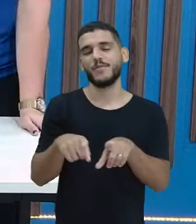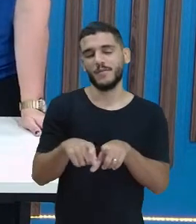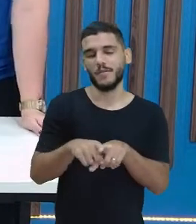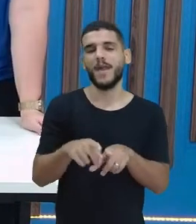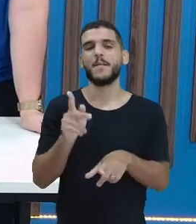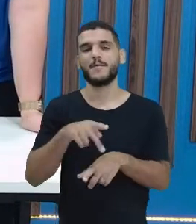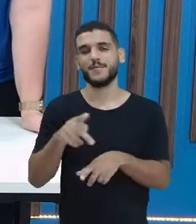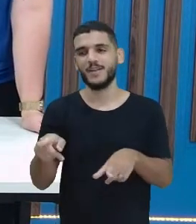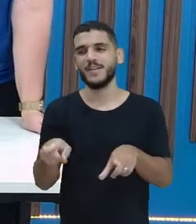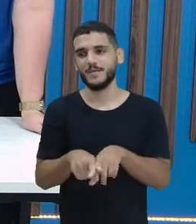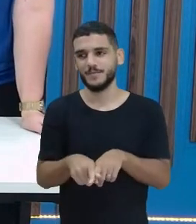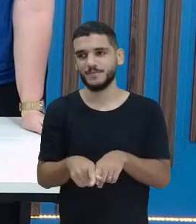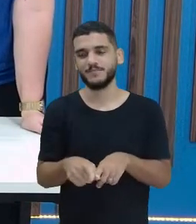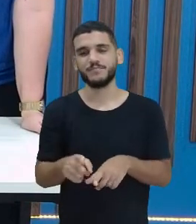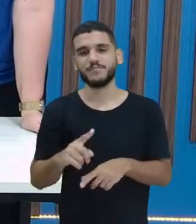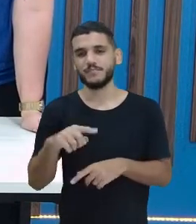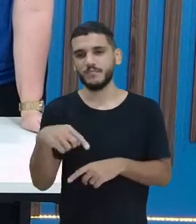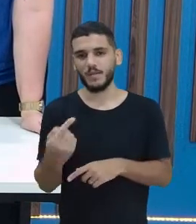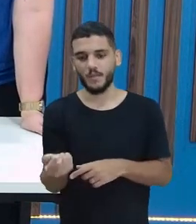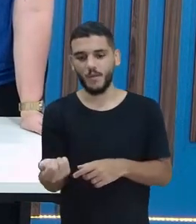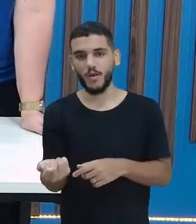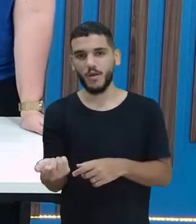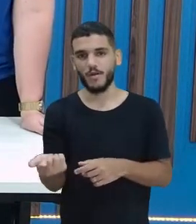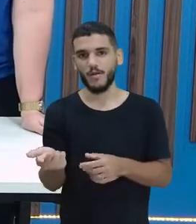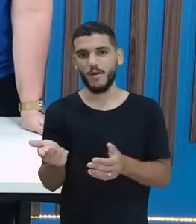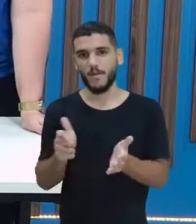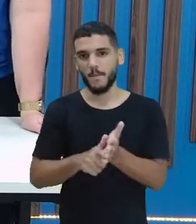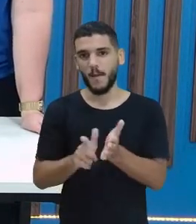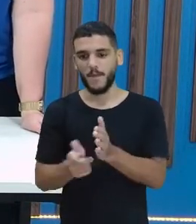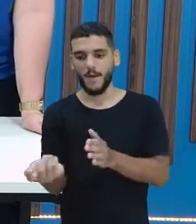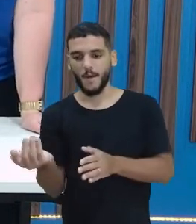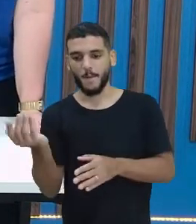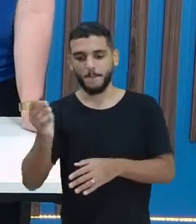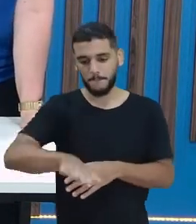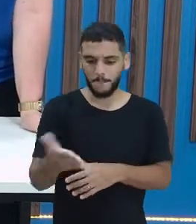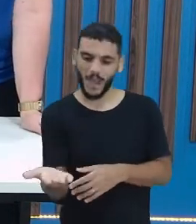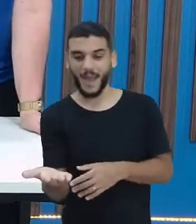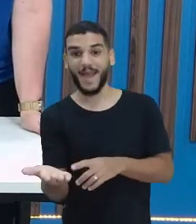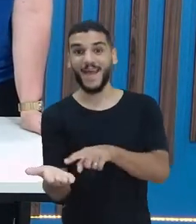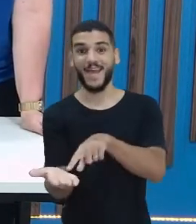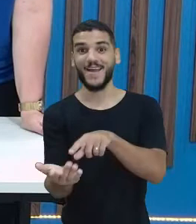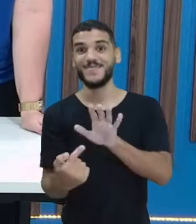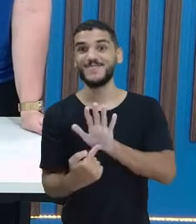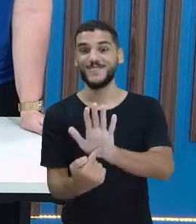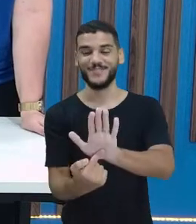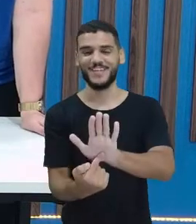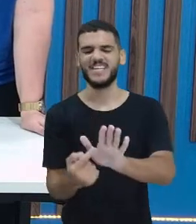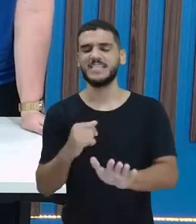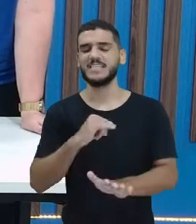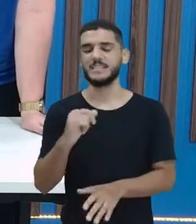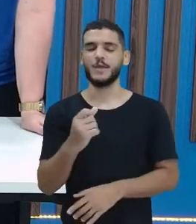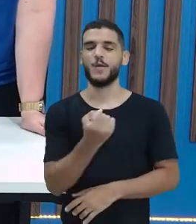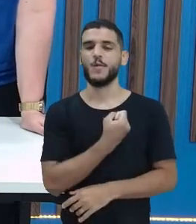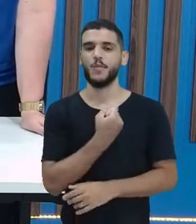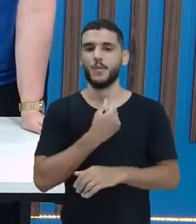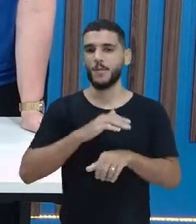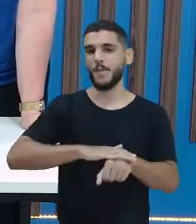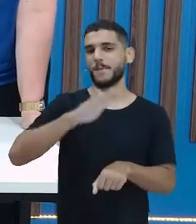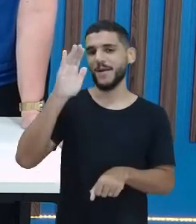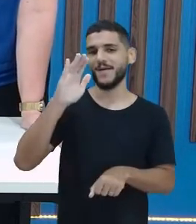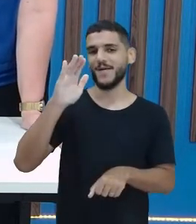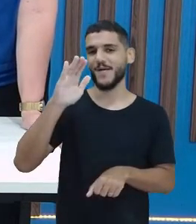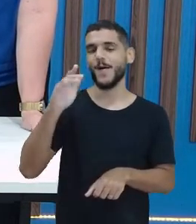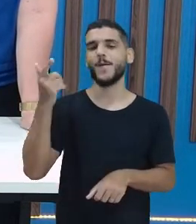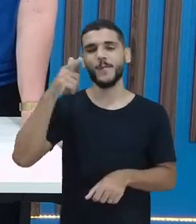quanto eu vou tirar um. E depois a gente vira e vê. Pra ver quem ganhou. Pra ver quem ganhou. Quem tiver com o número maior na mão,